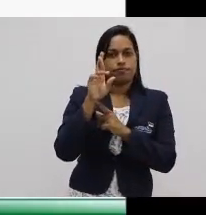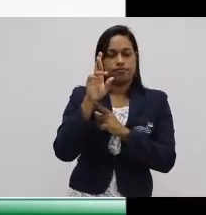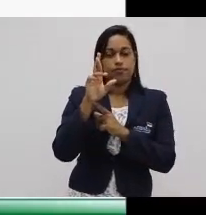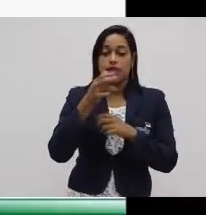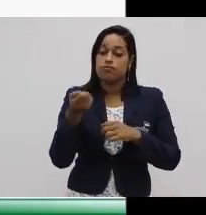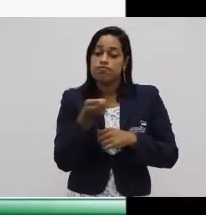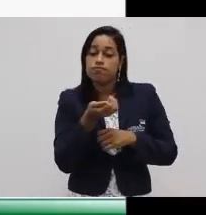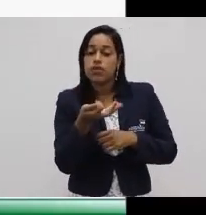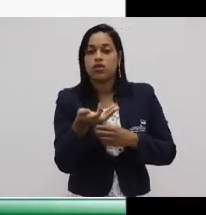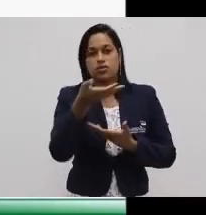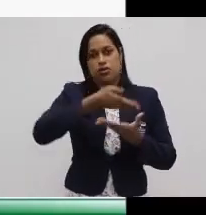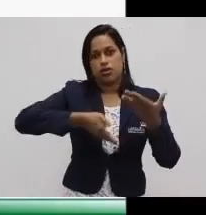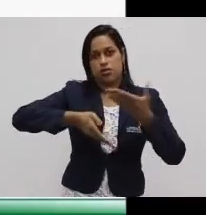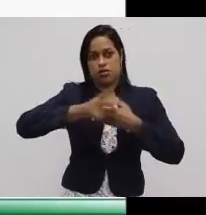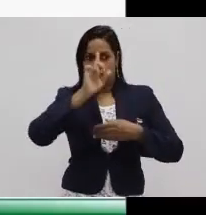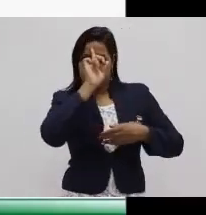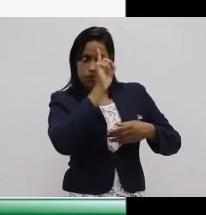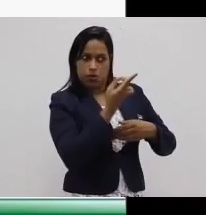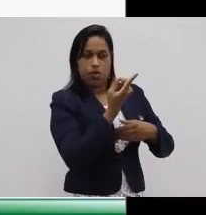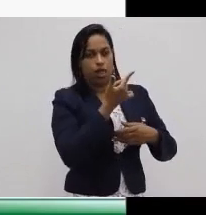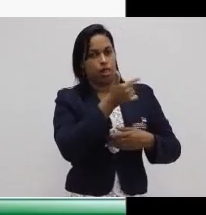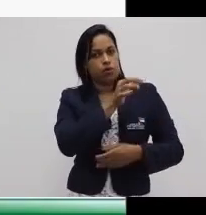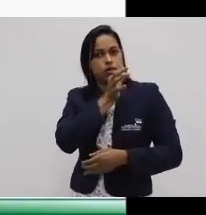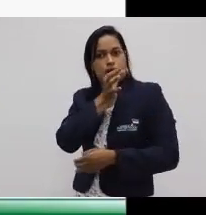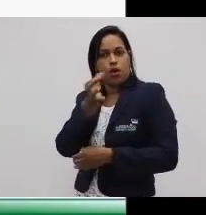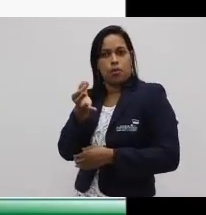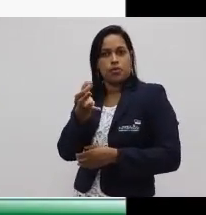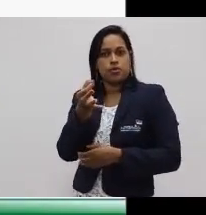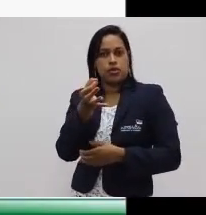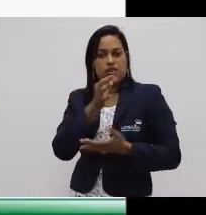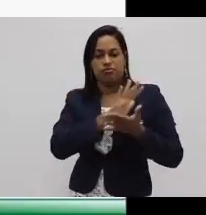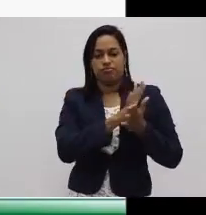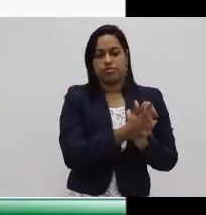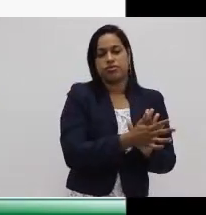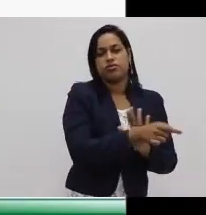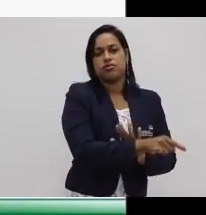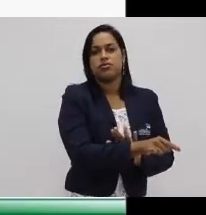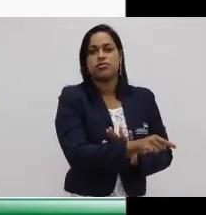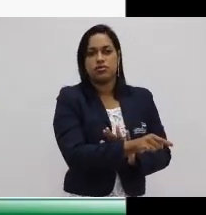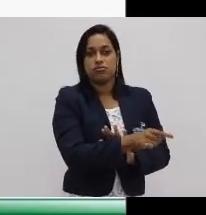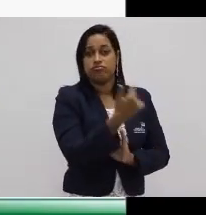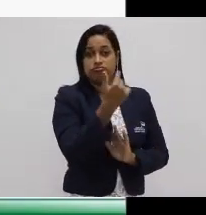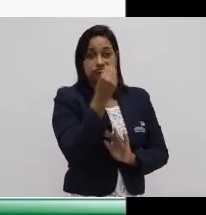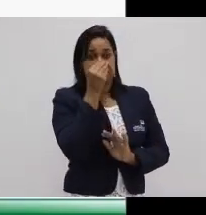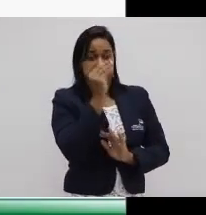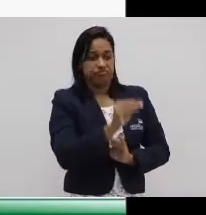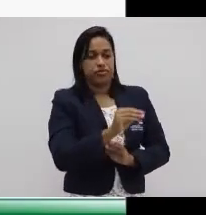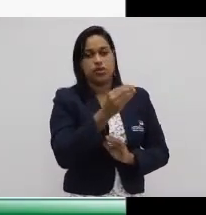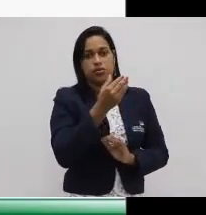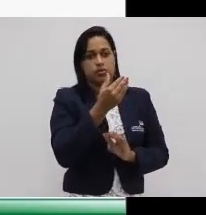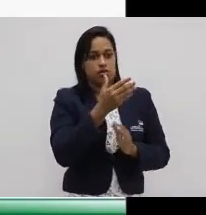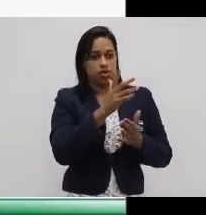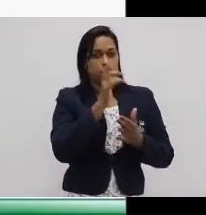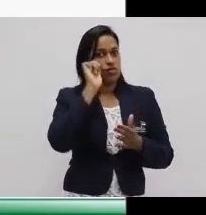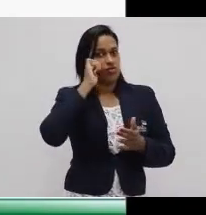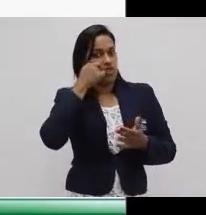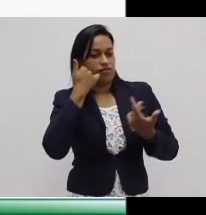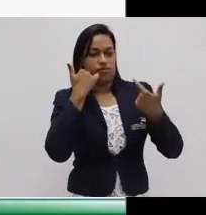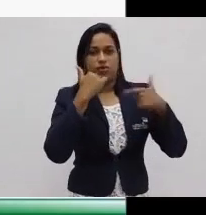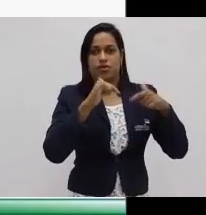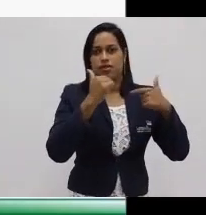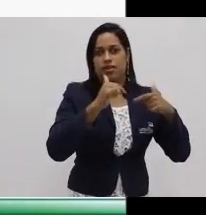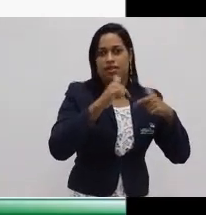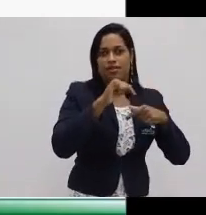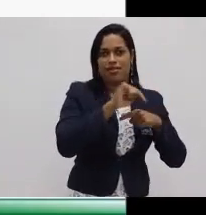eram relações de domínio e sugestão. Aliás, sujeição. Ou seja, os escravos não trabalhavam, o fruto do